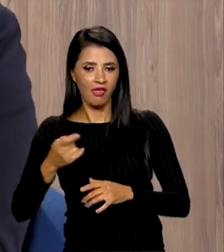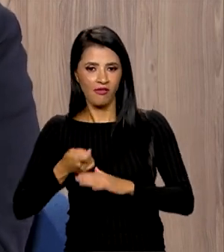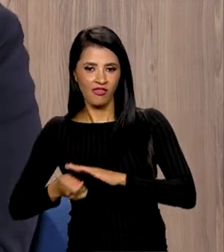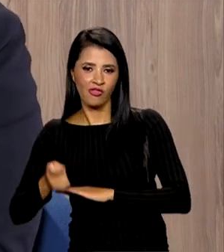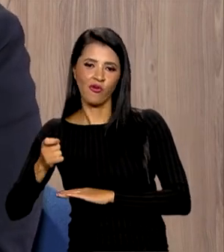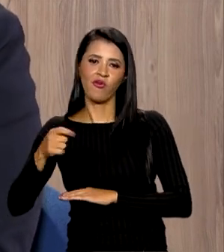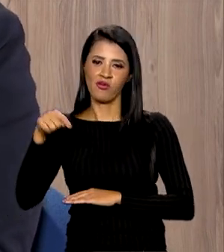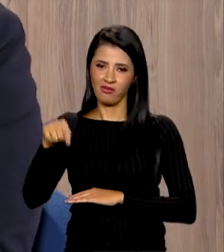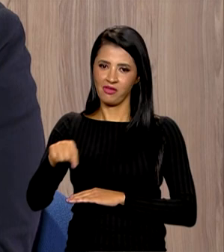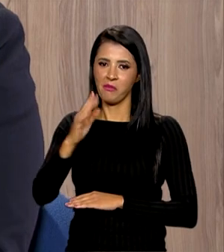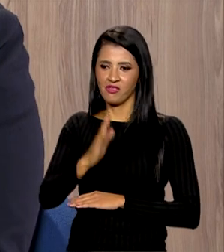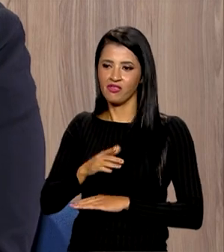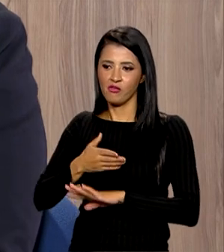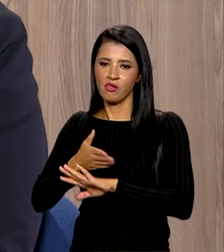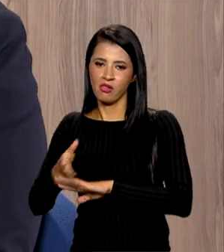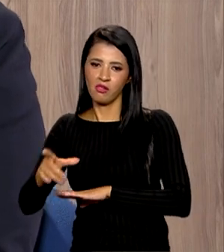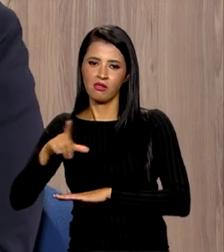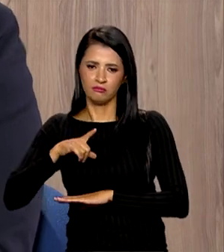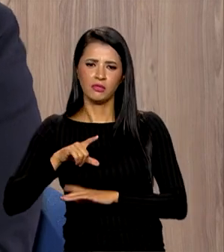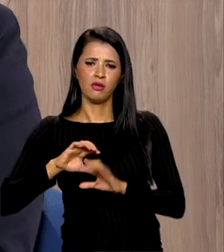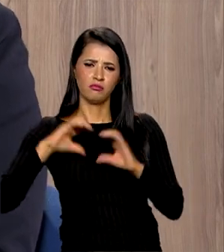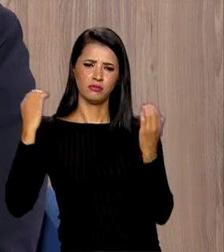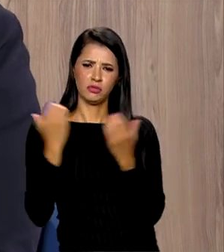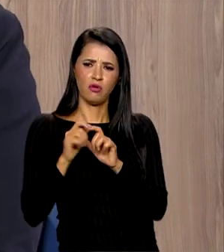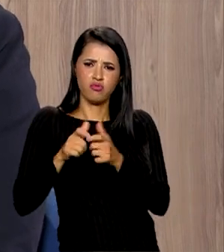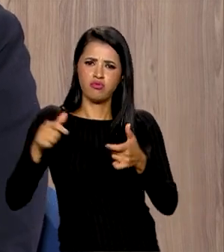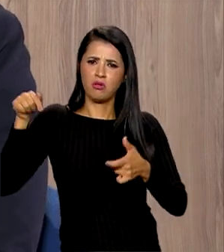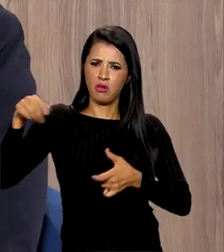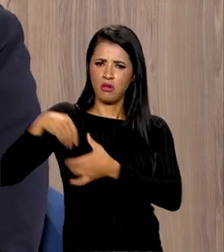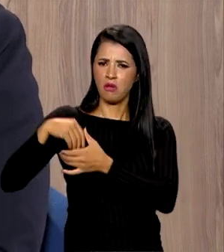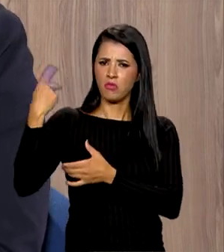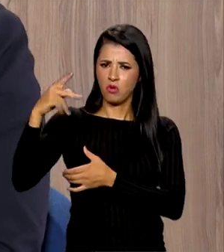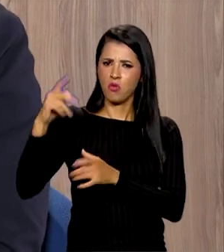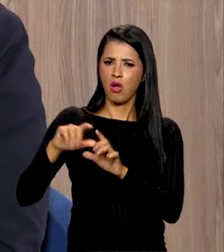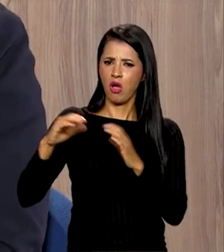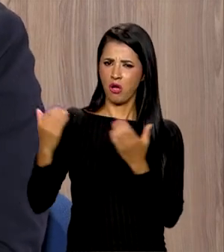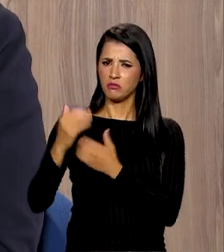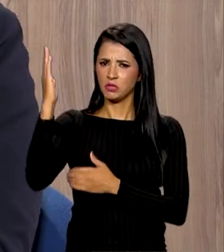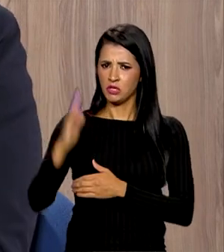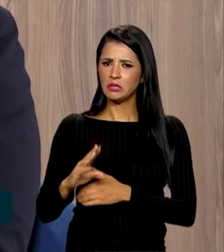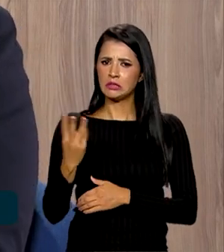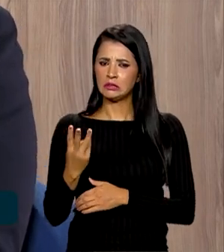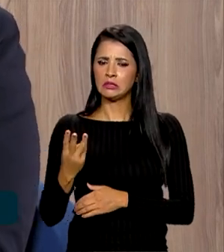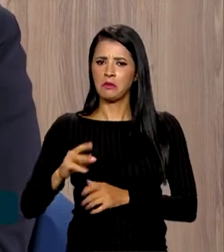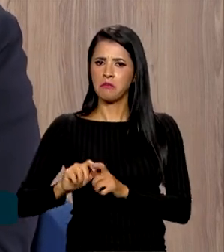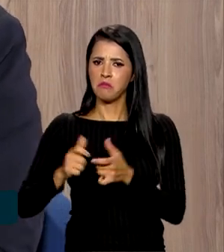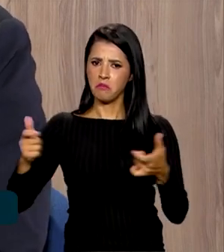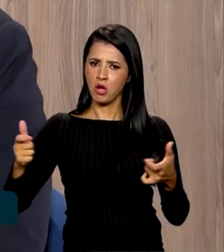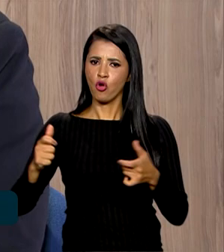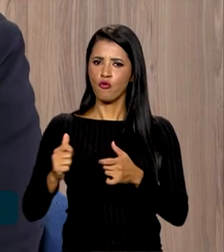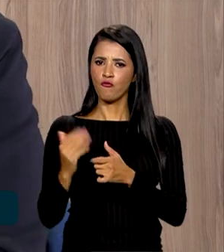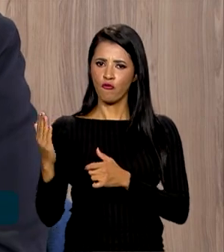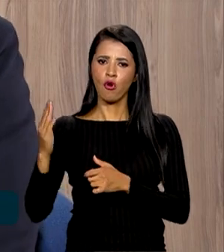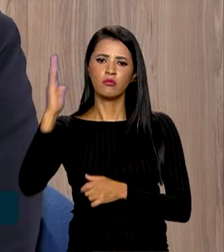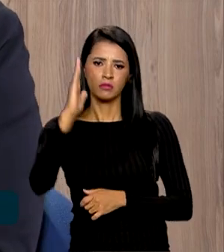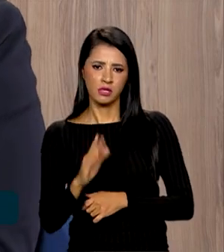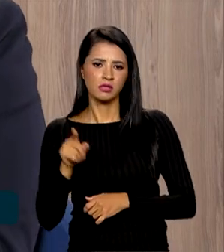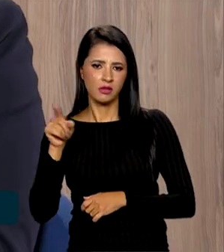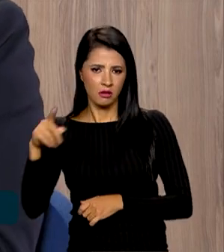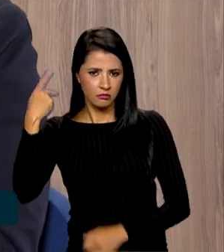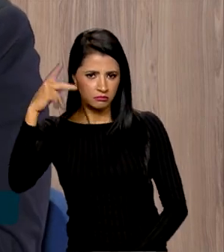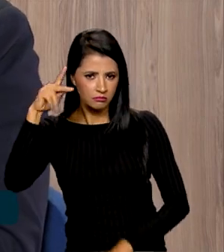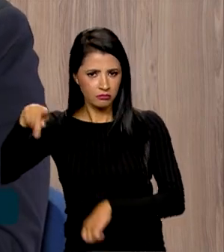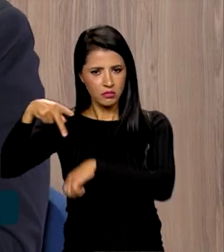você mencionou bem, nós temos uma comunidade muito grande de brasileiros dentro do Paraguai, acho que a terceira maior comunidade de brasileiros fora do país, no Paraguai.